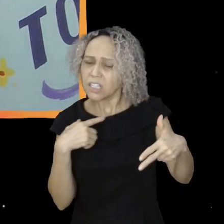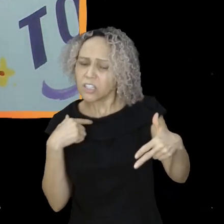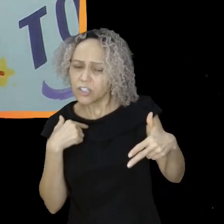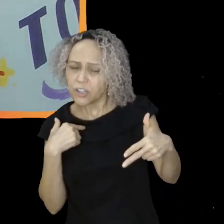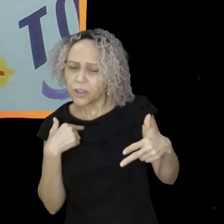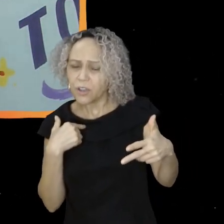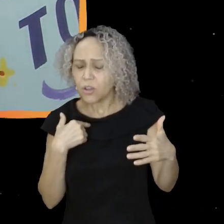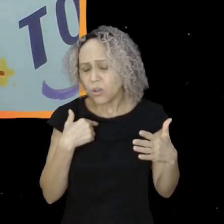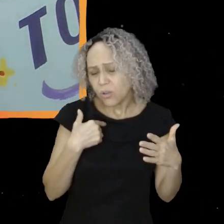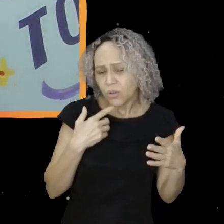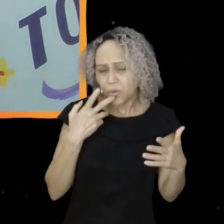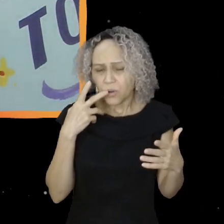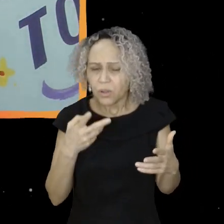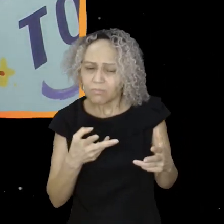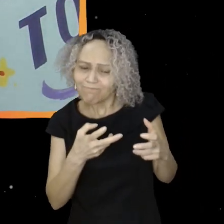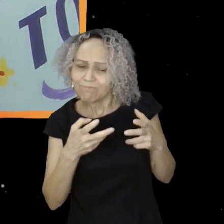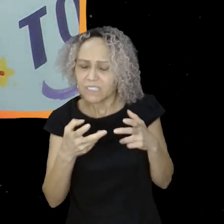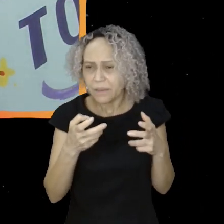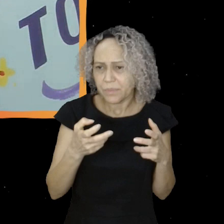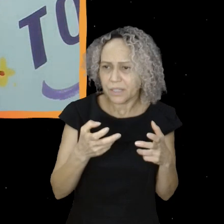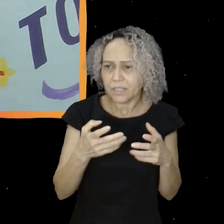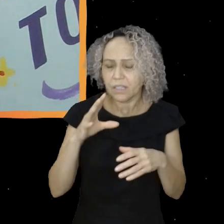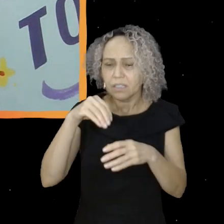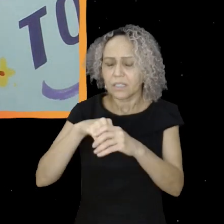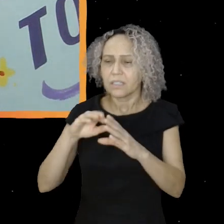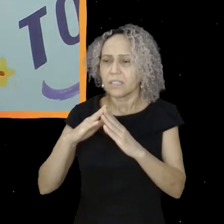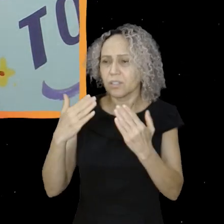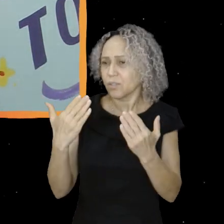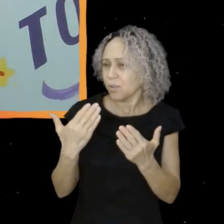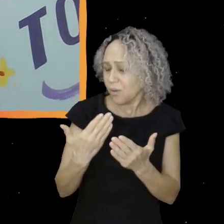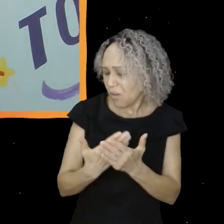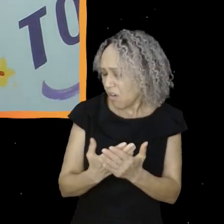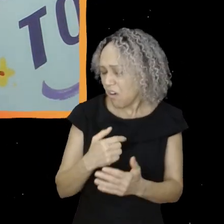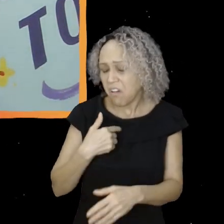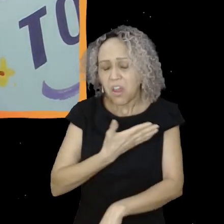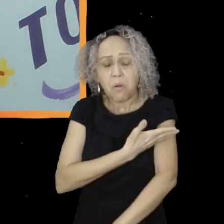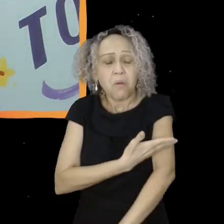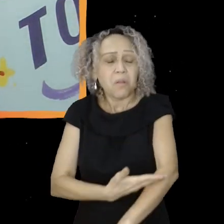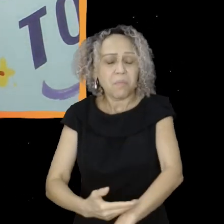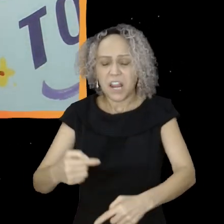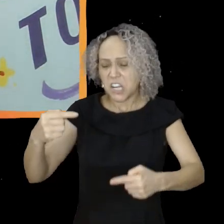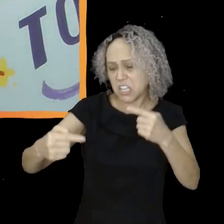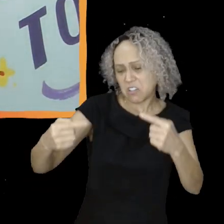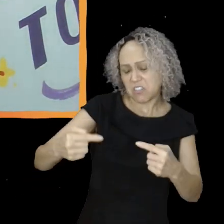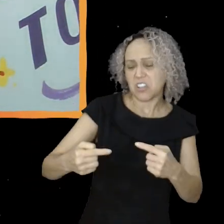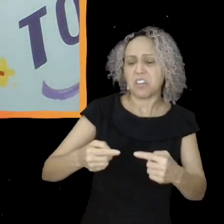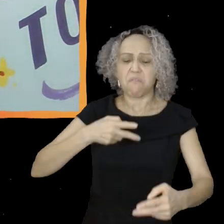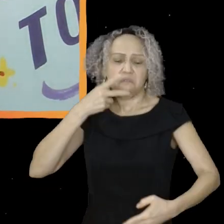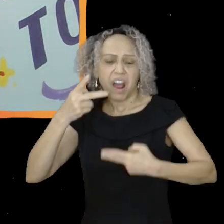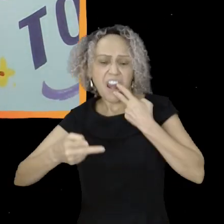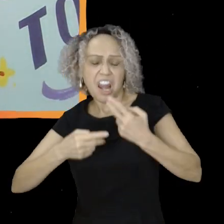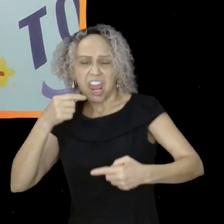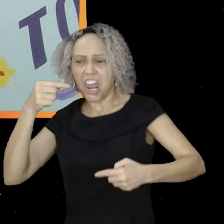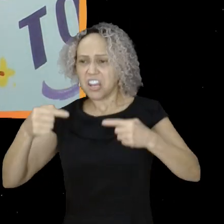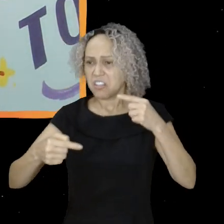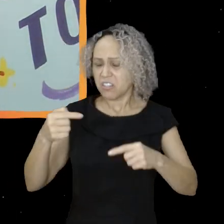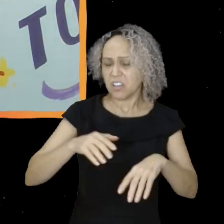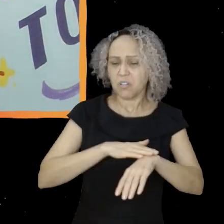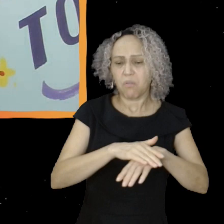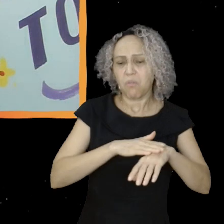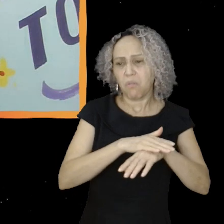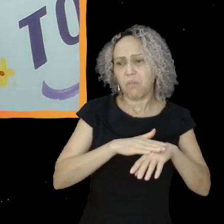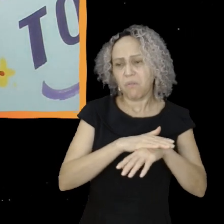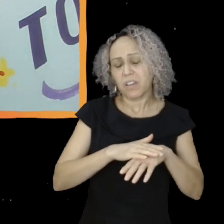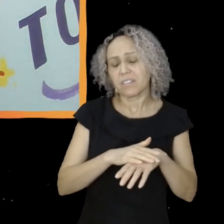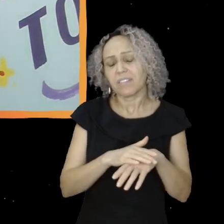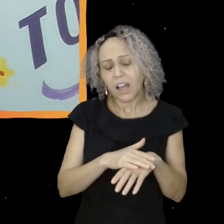na escola eu sempre discutia, sempre gostei, sempre falei, sempre debate política, conversava muito sobre isso com os